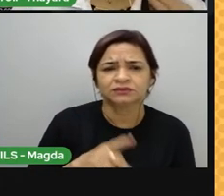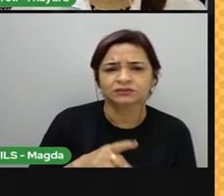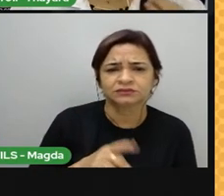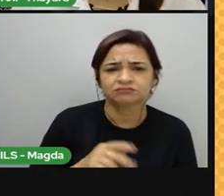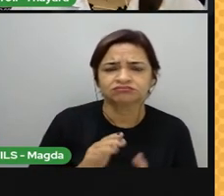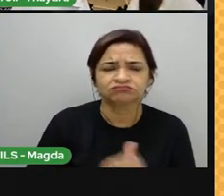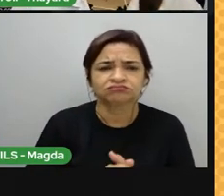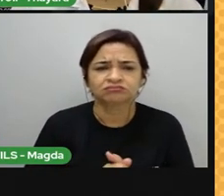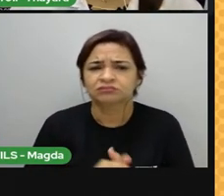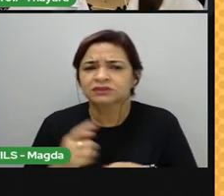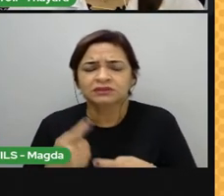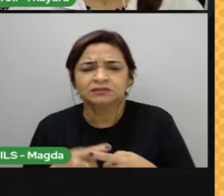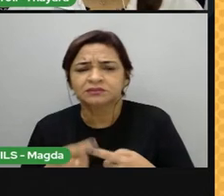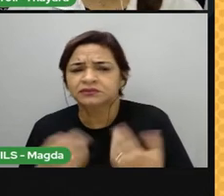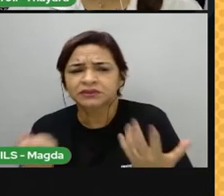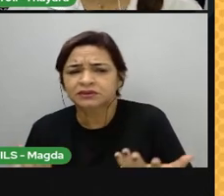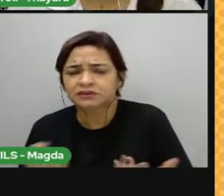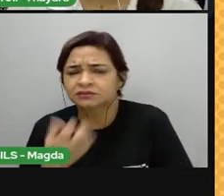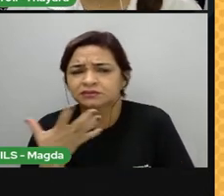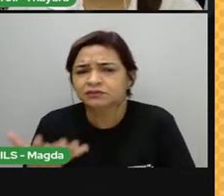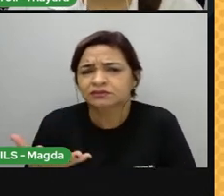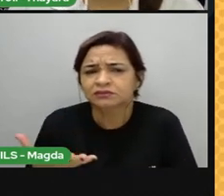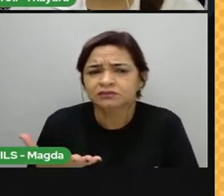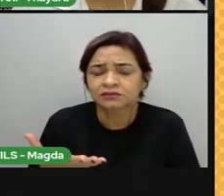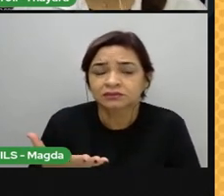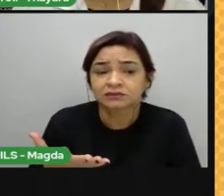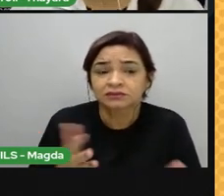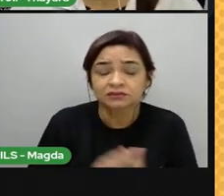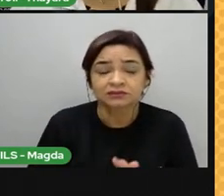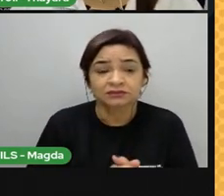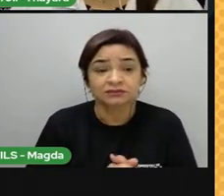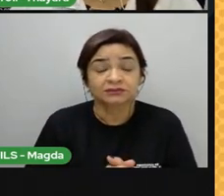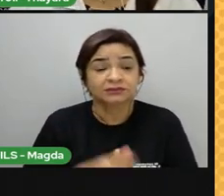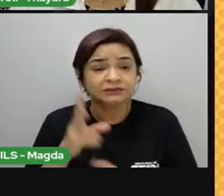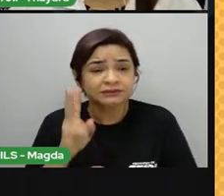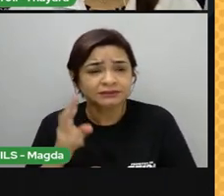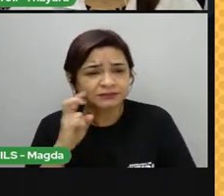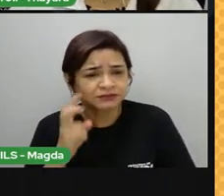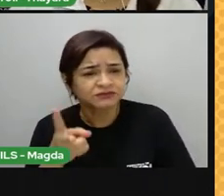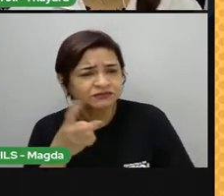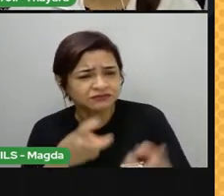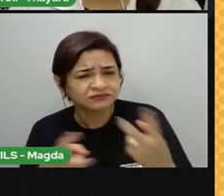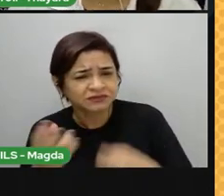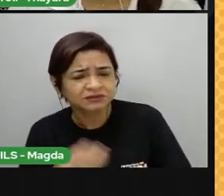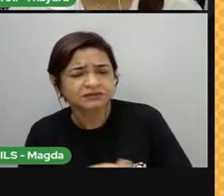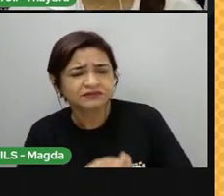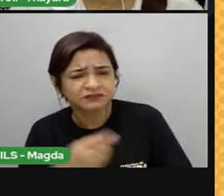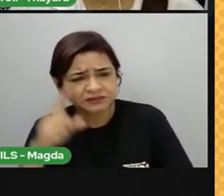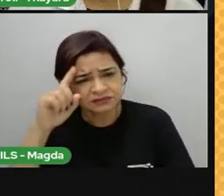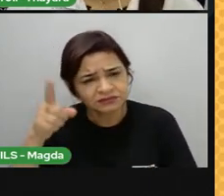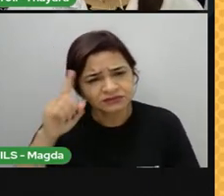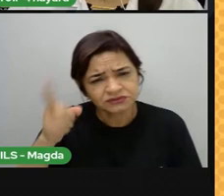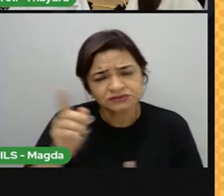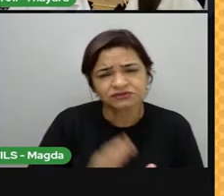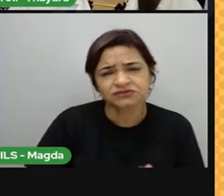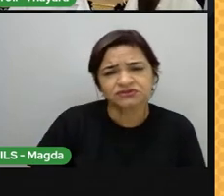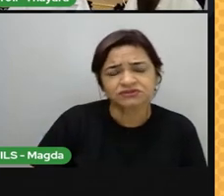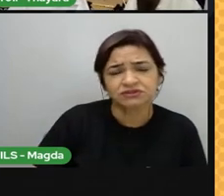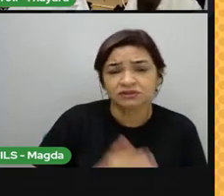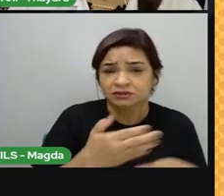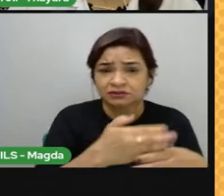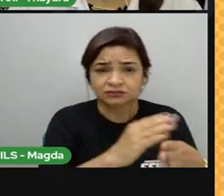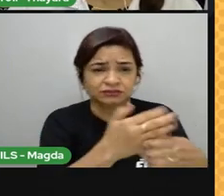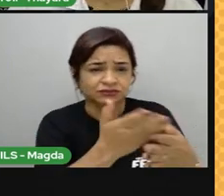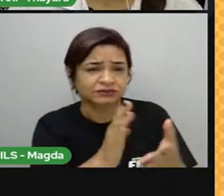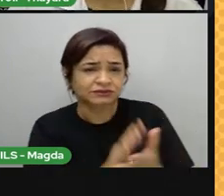rocha, conhecer essa estrutura, porque eles são muito utilizados no nosso cotidiano. Eles são utilizados na construção civil, são utilizados